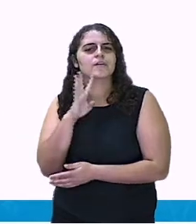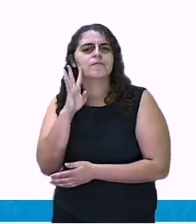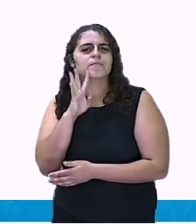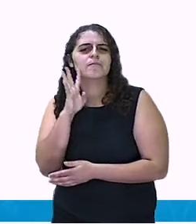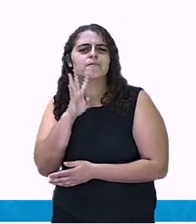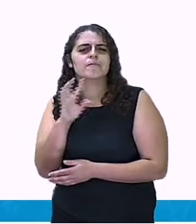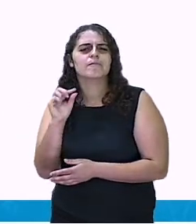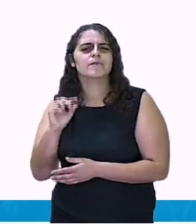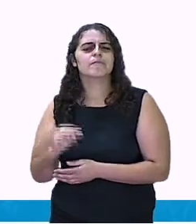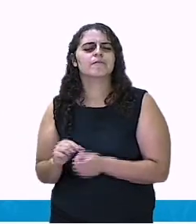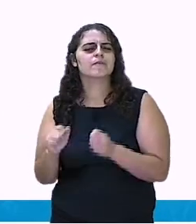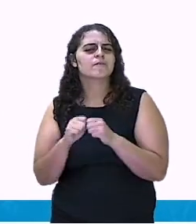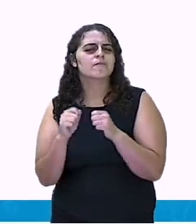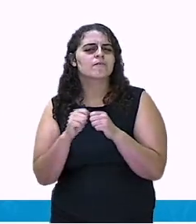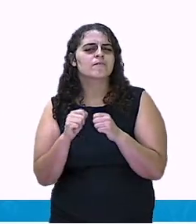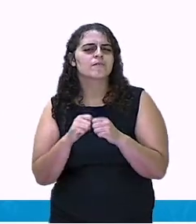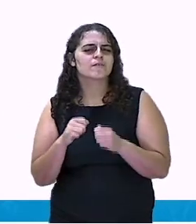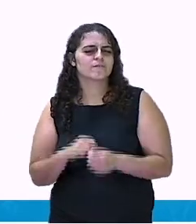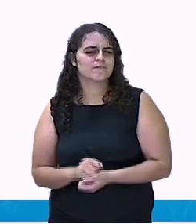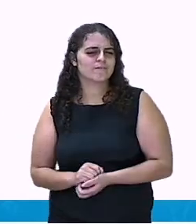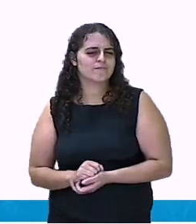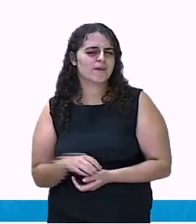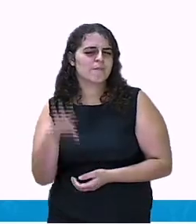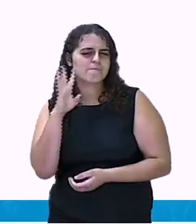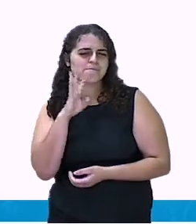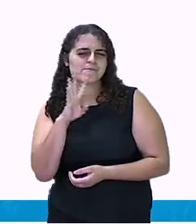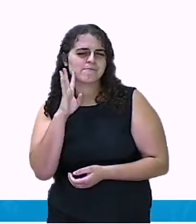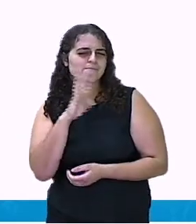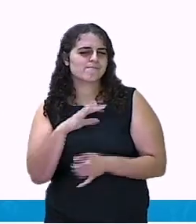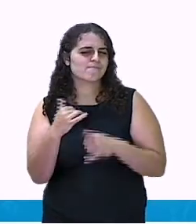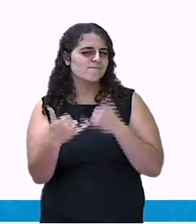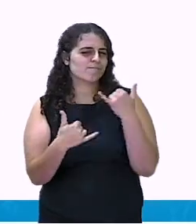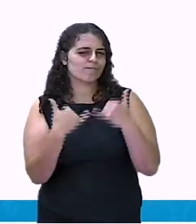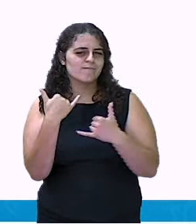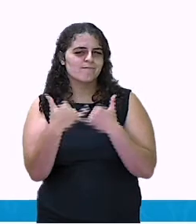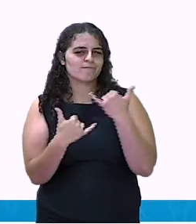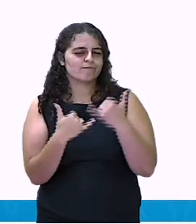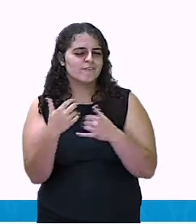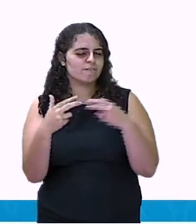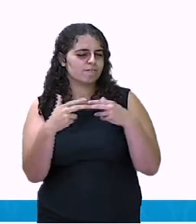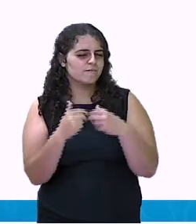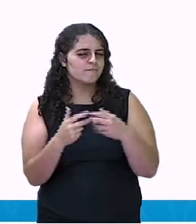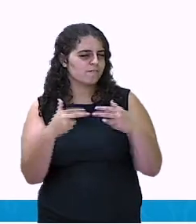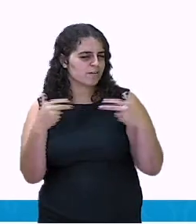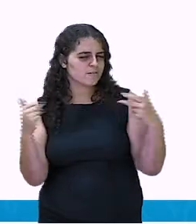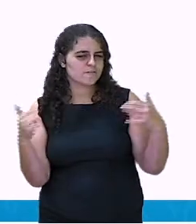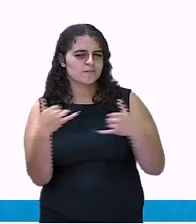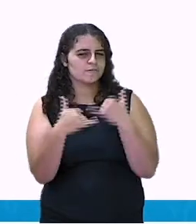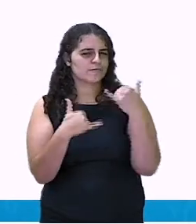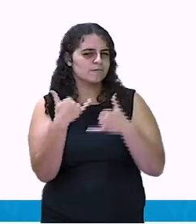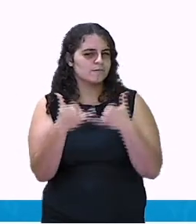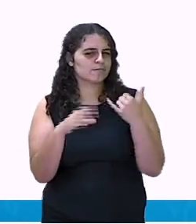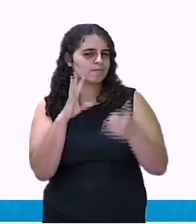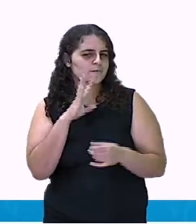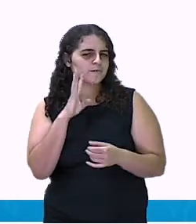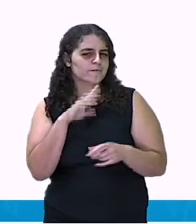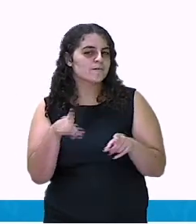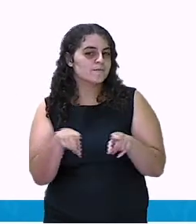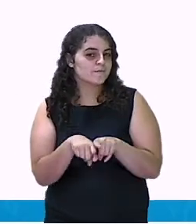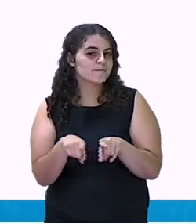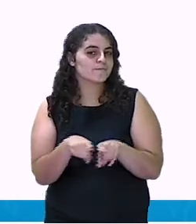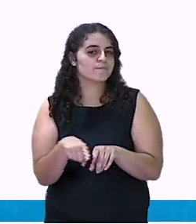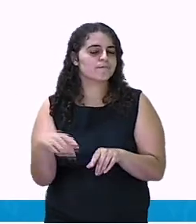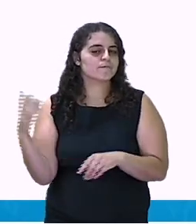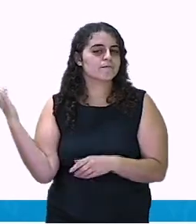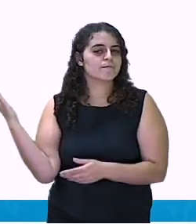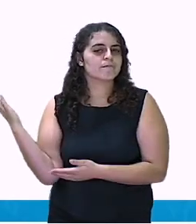colando. Nossa, é um brinquedo legal para se fazer, não é? Tem vários outros brinquedos que você pode fazer aí na sua